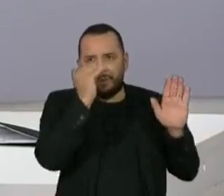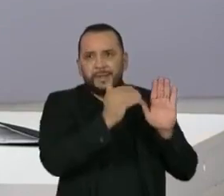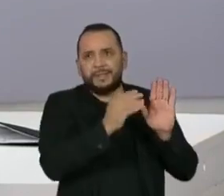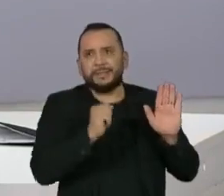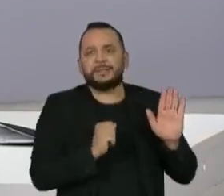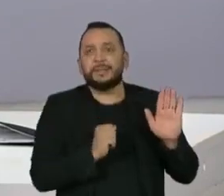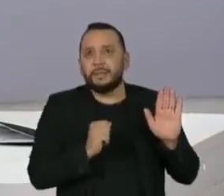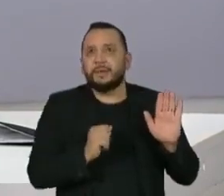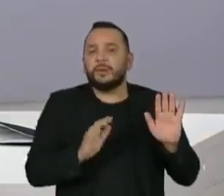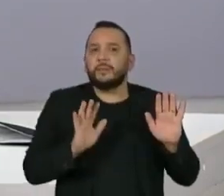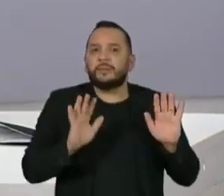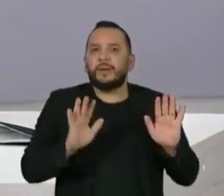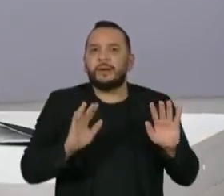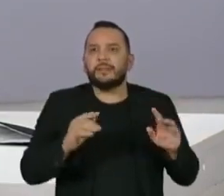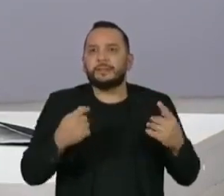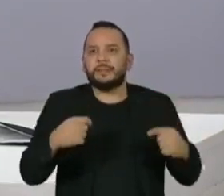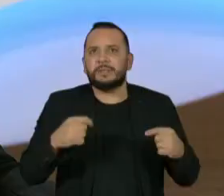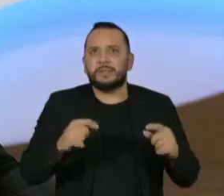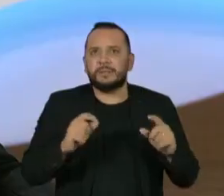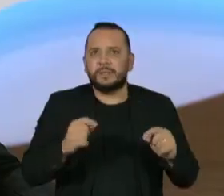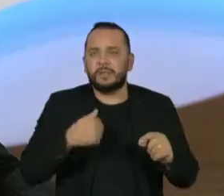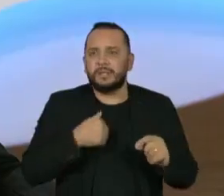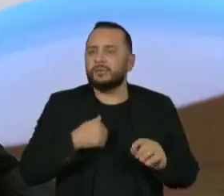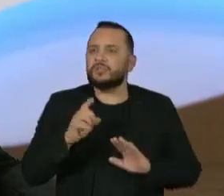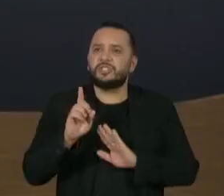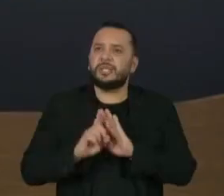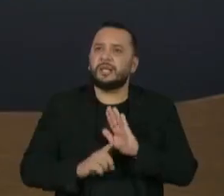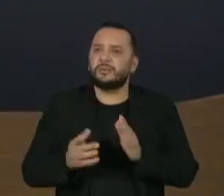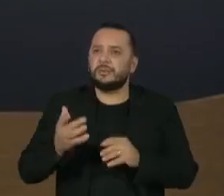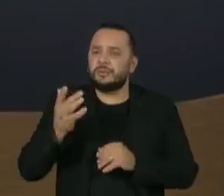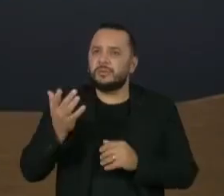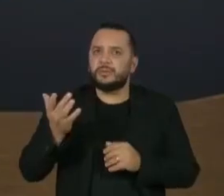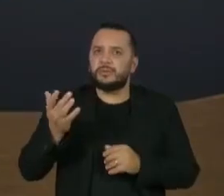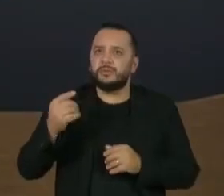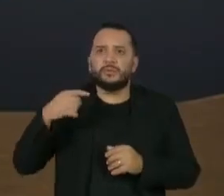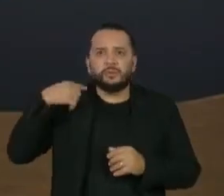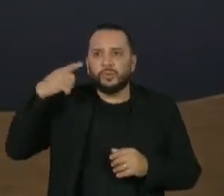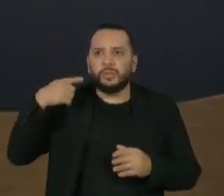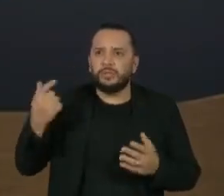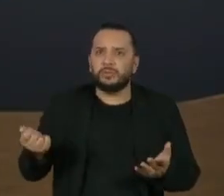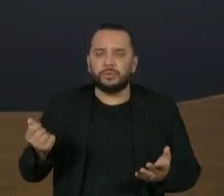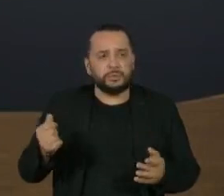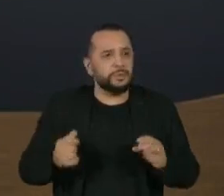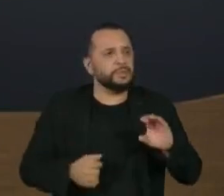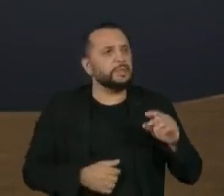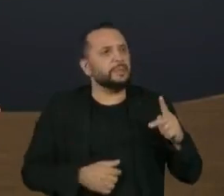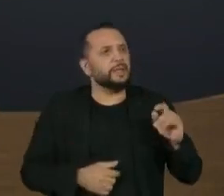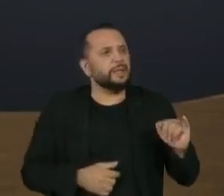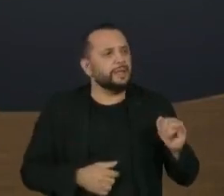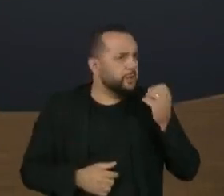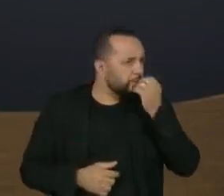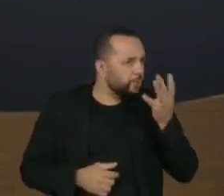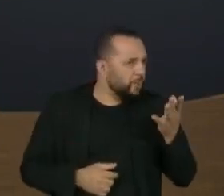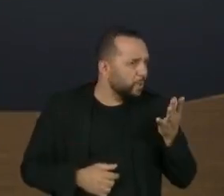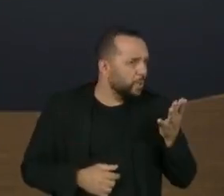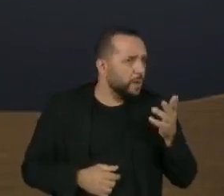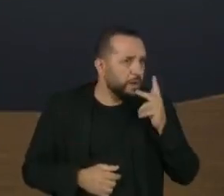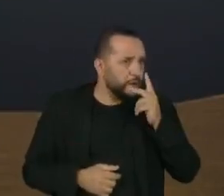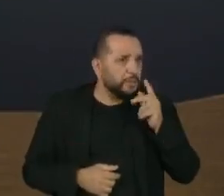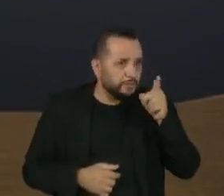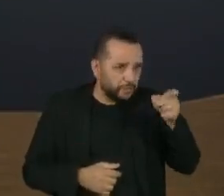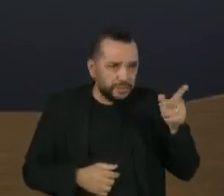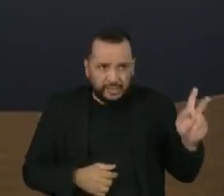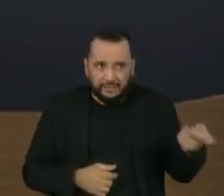automática, como deveria o direito da minoria parlamentar? E que balanço o senhor faz nesse episódio? No final, a CPI foi boa e o senhor estava